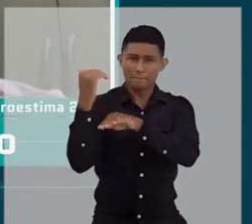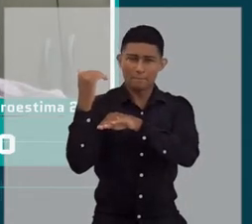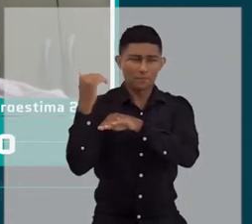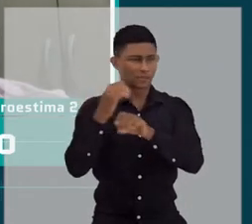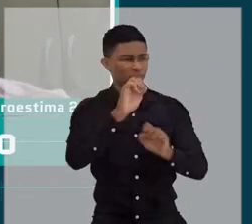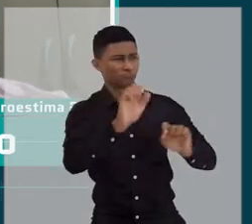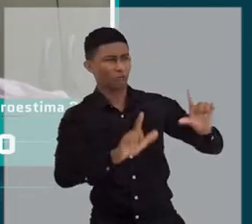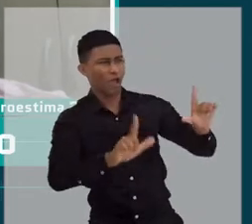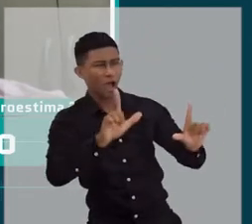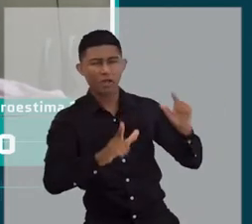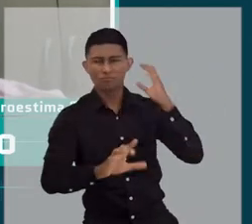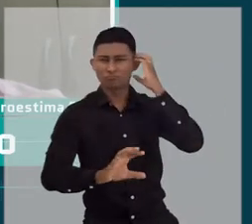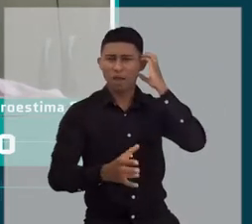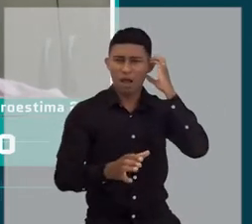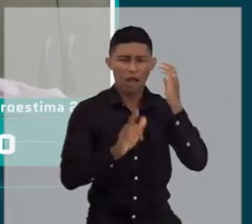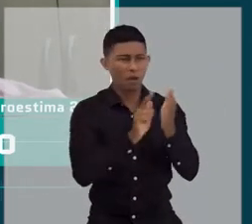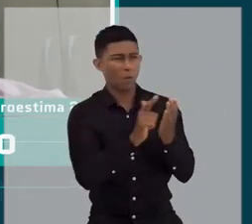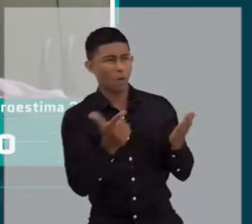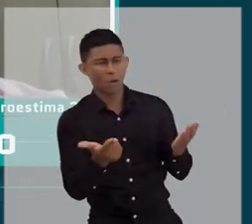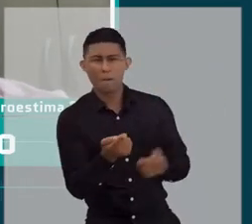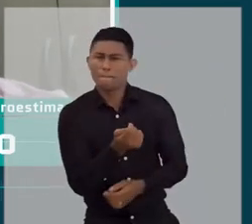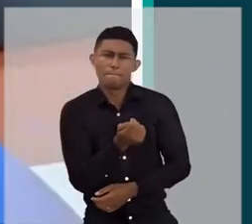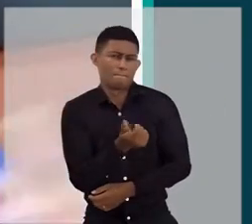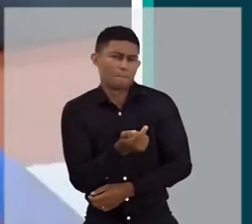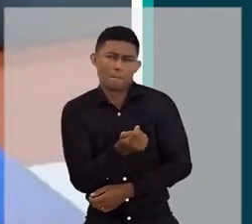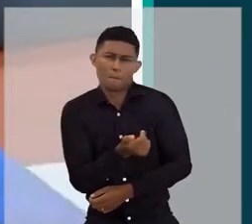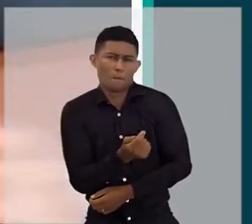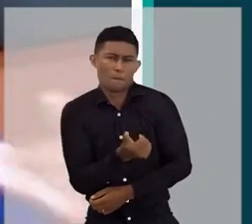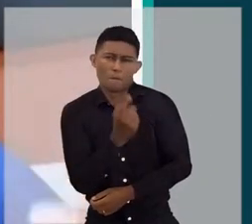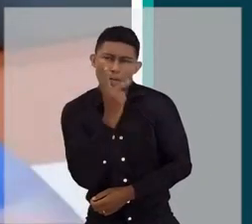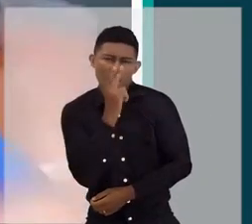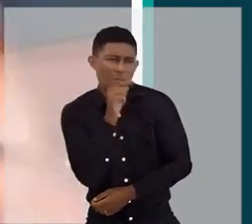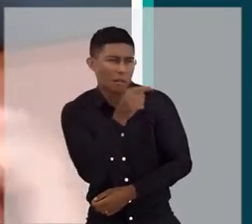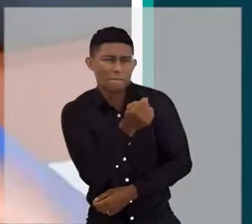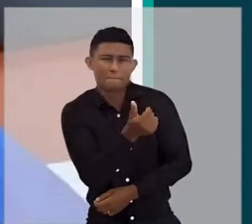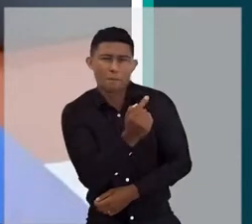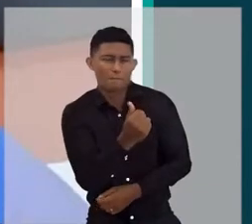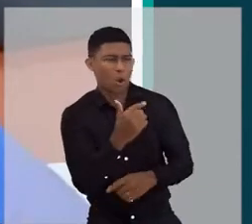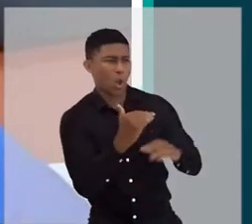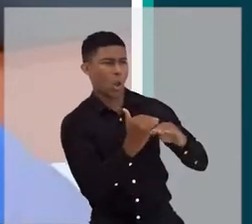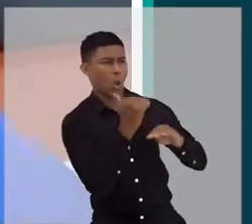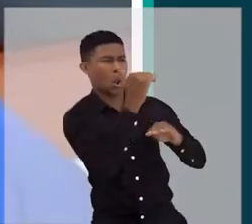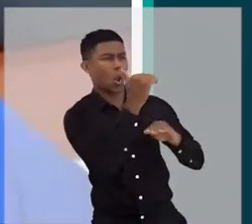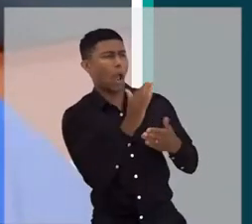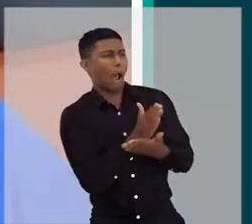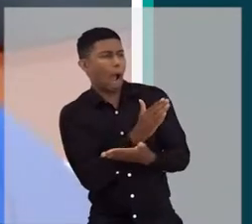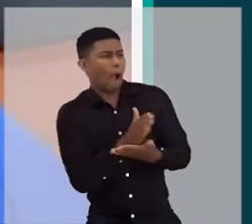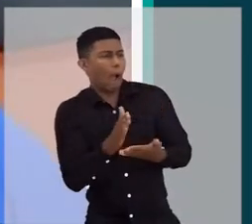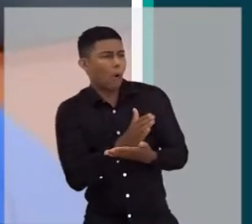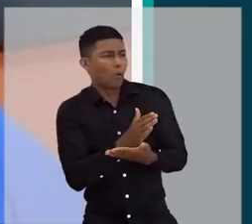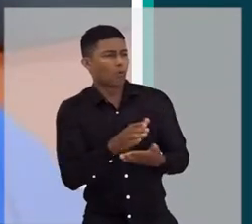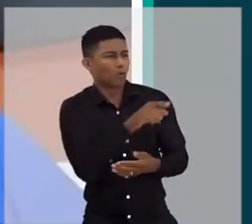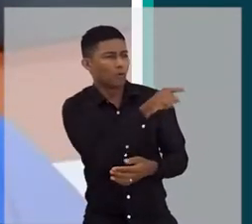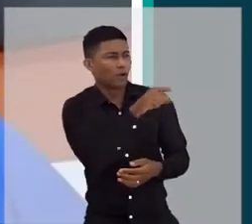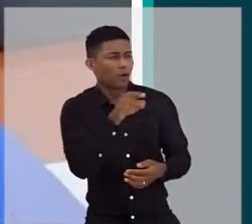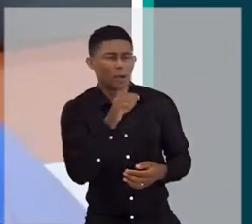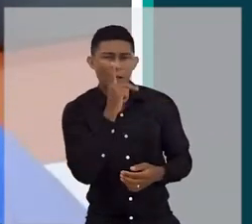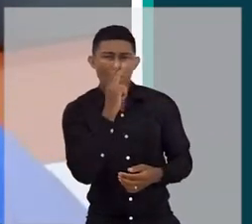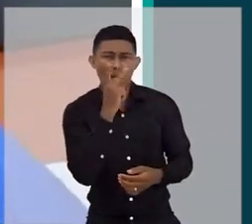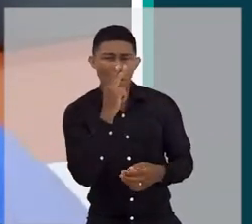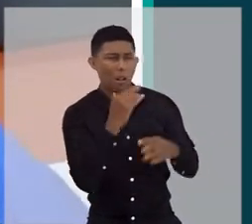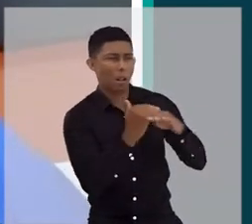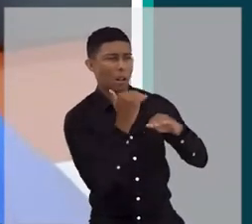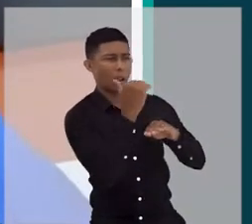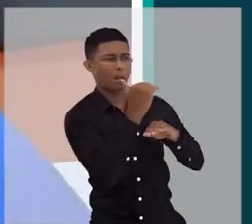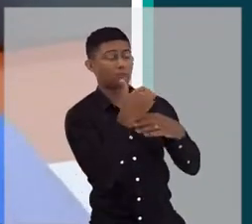e até então, só eram eles que comunicavam de cima pra baixo numa relação muito verticalizada.